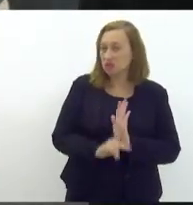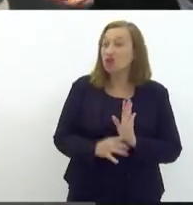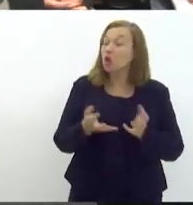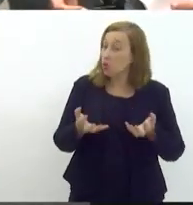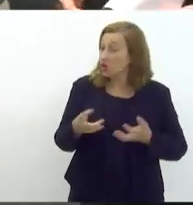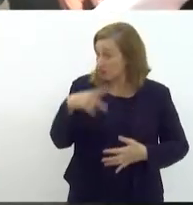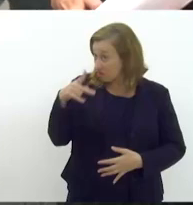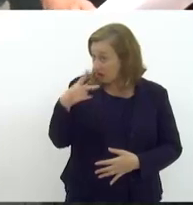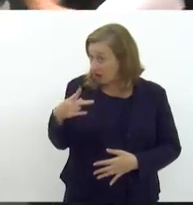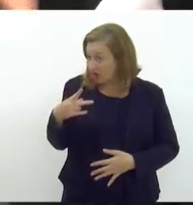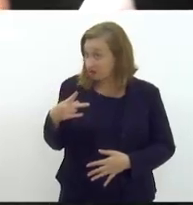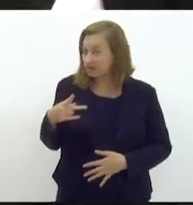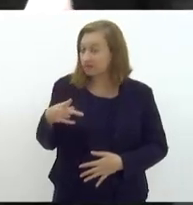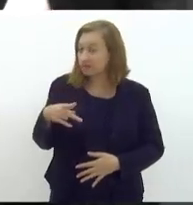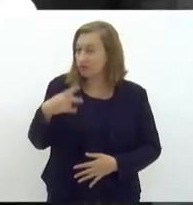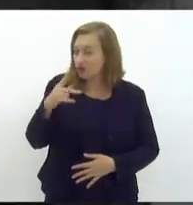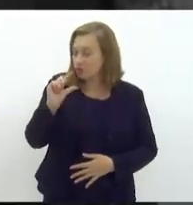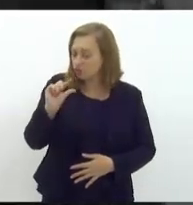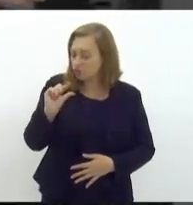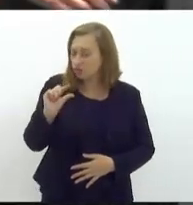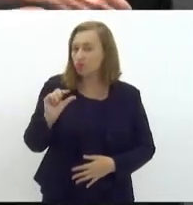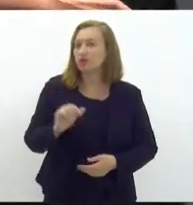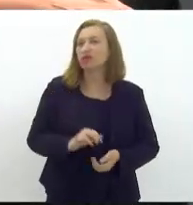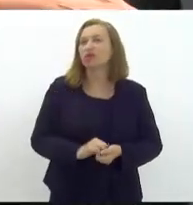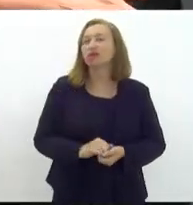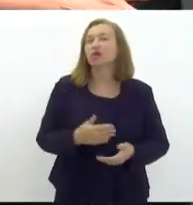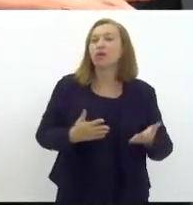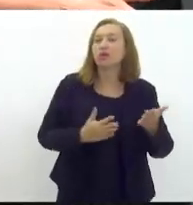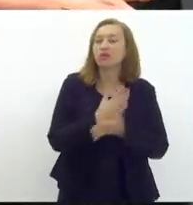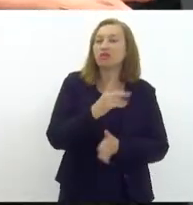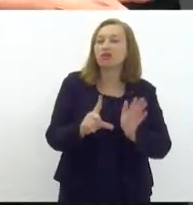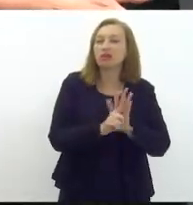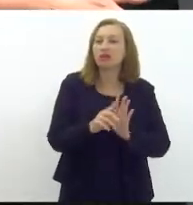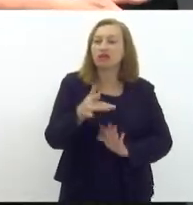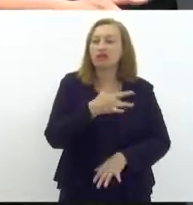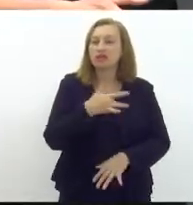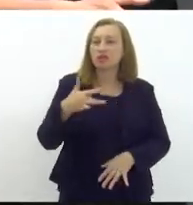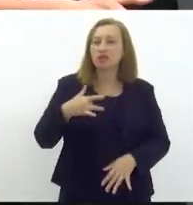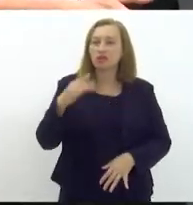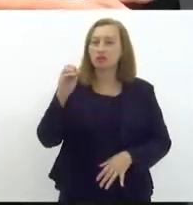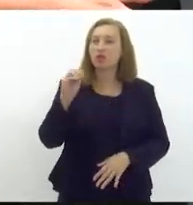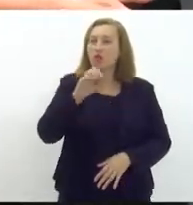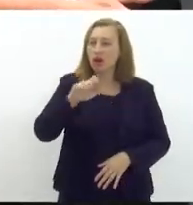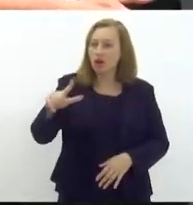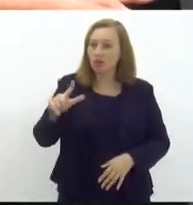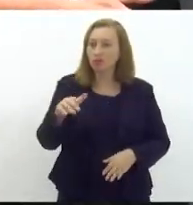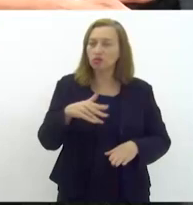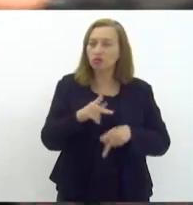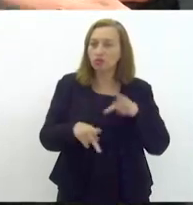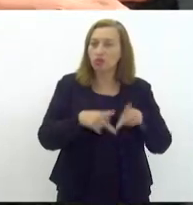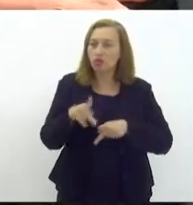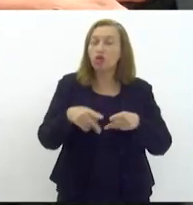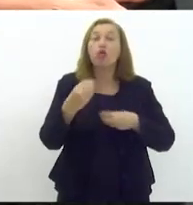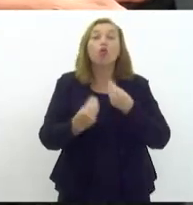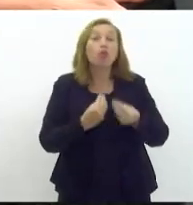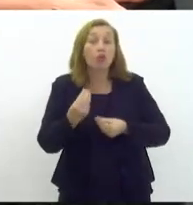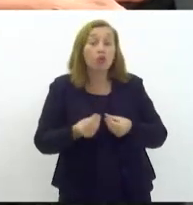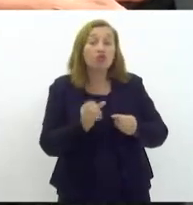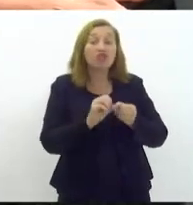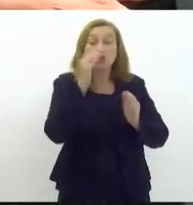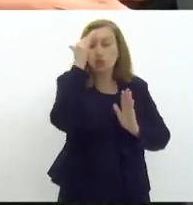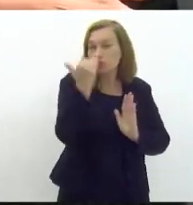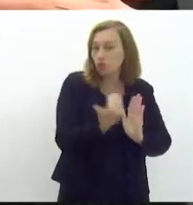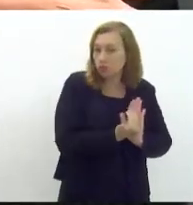quero lhe dizer, vou contar uma historinha, eu aprovei uma lei chamada saúde bucal da população, e como é que a foi fazer o